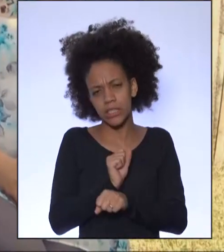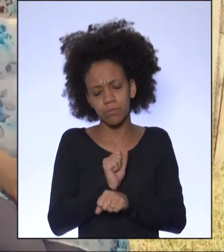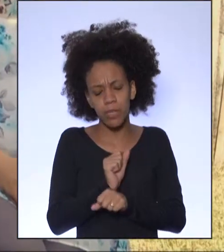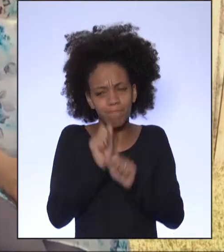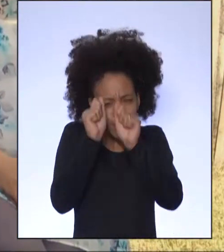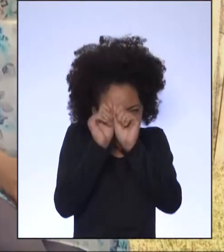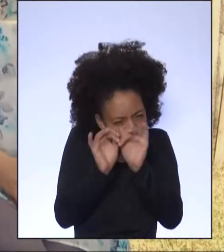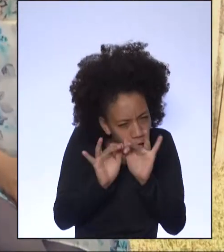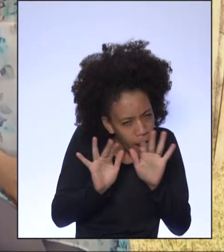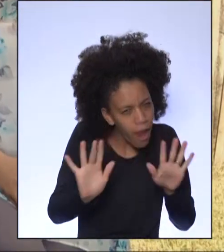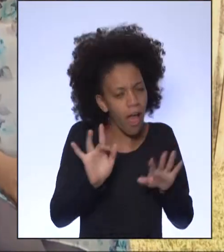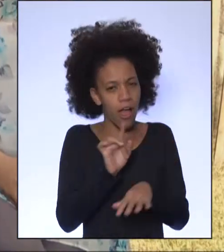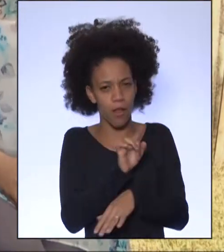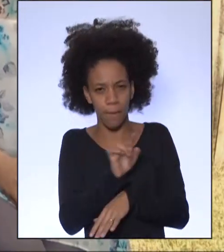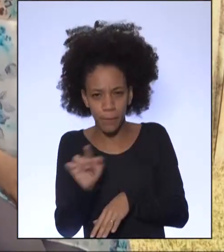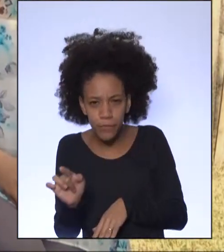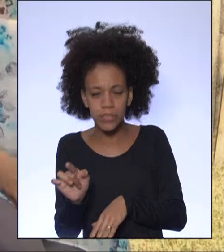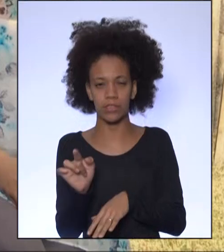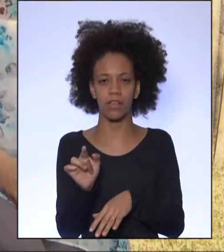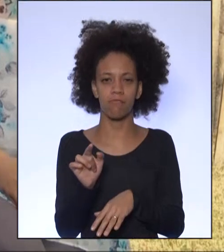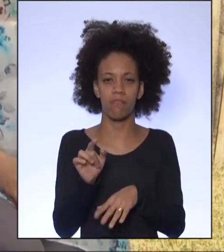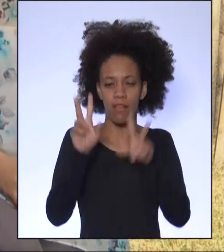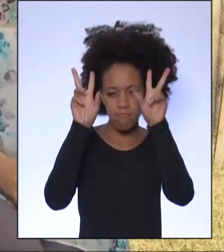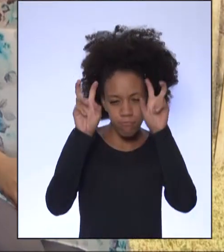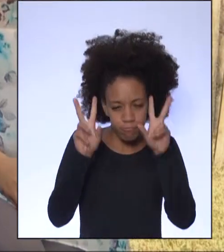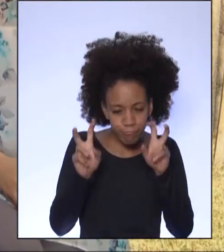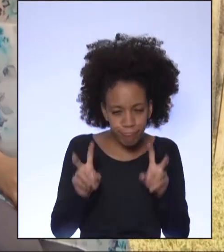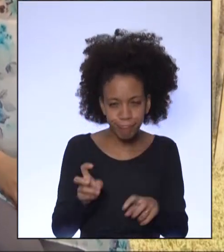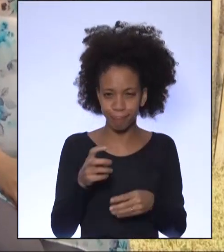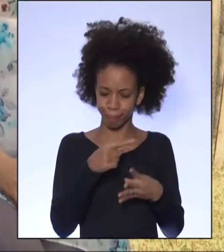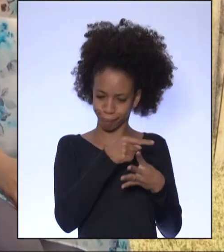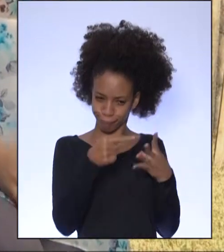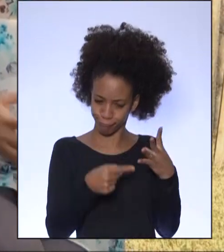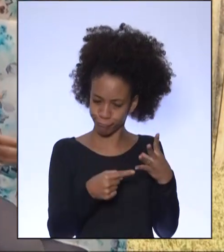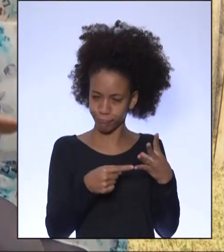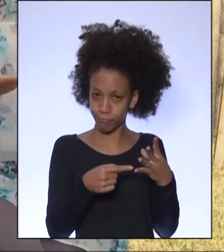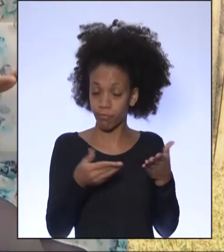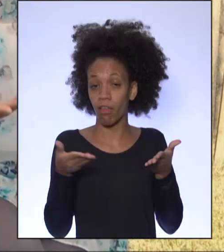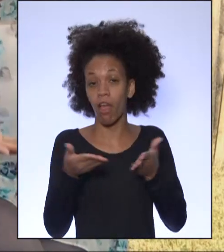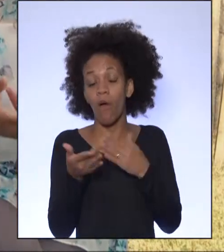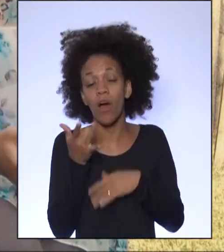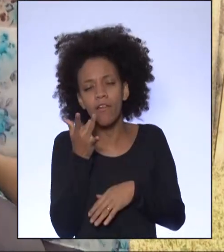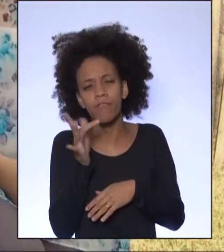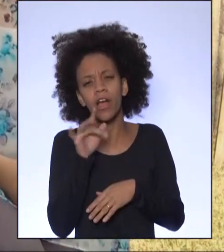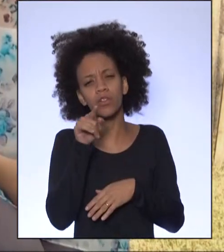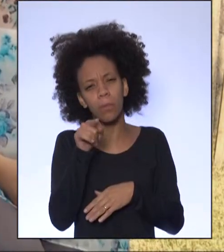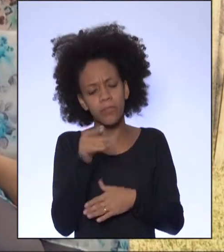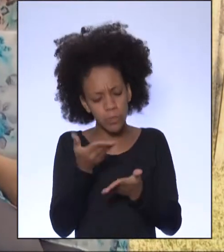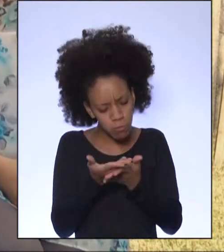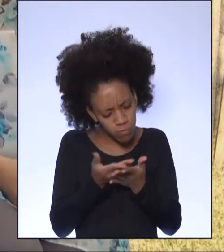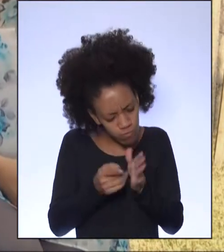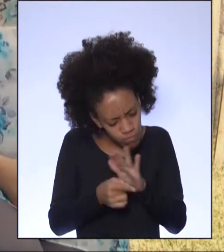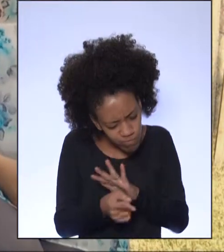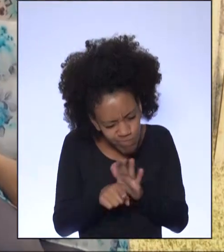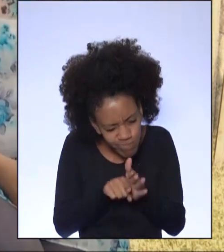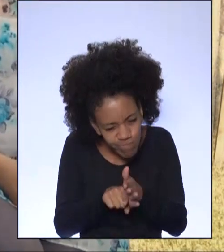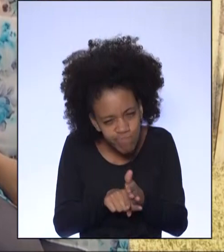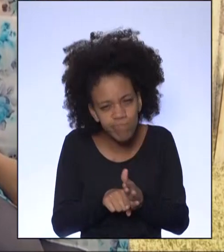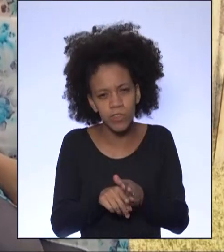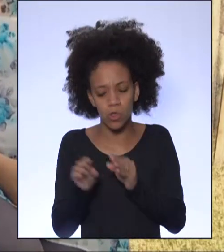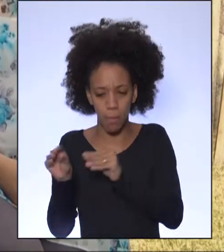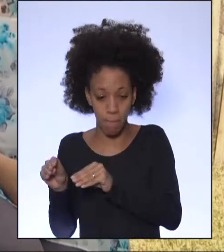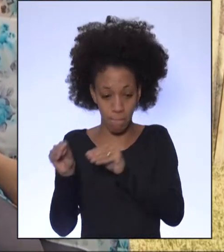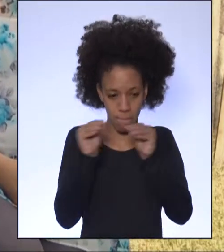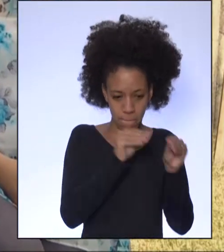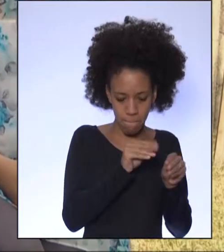ficado um pouco mais claro esses quatro termos. Agora vai ficar mais fácil para você aprofundar os seus estudos sobre deslocamento